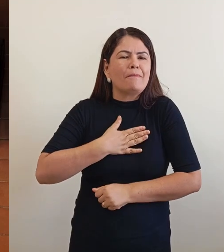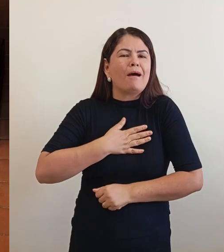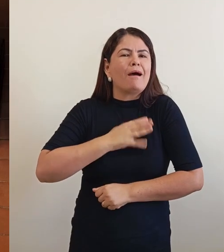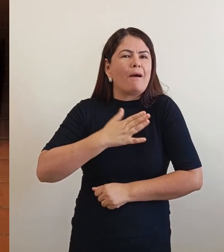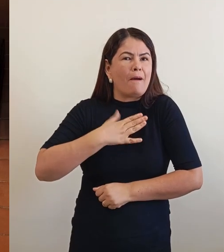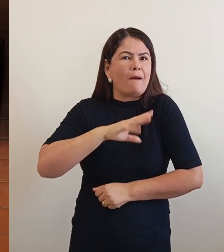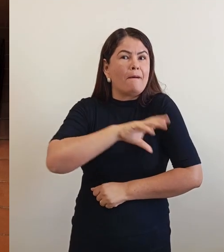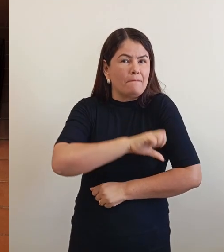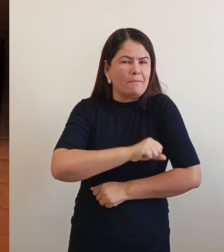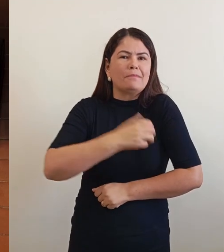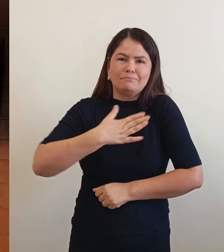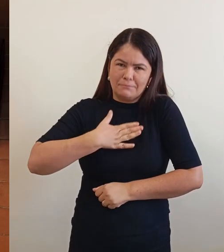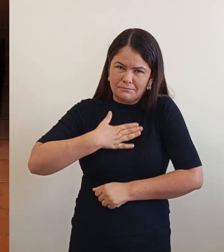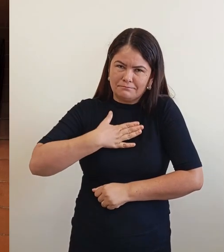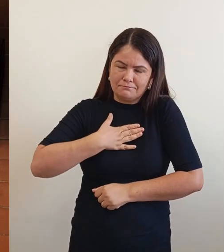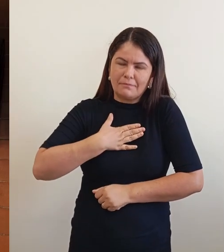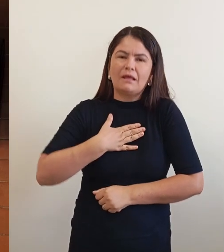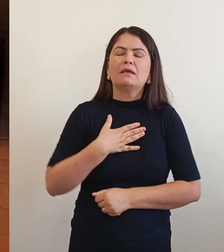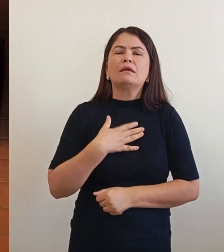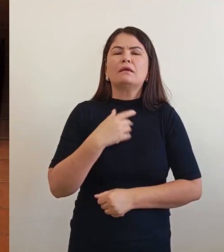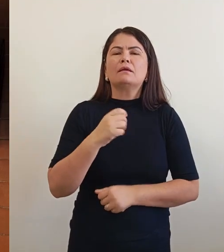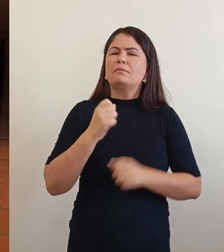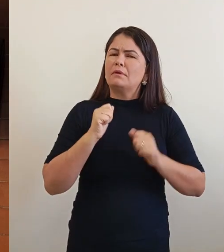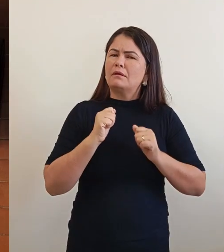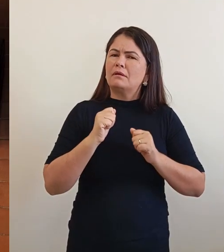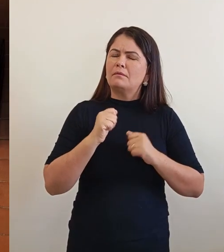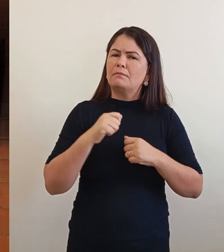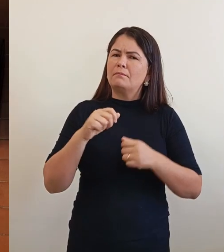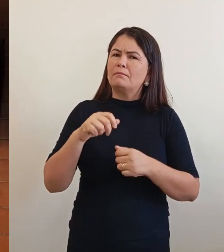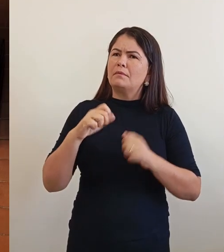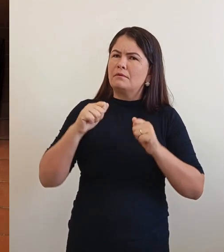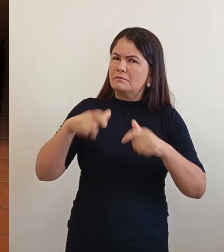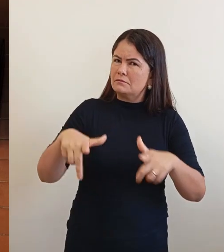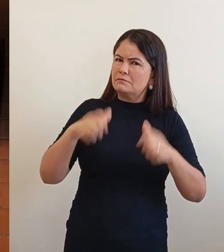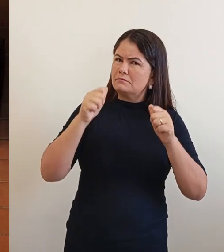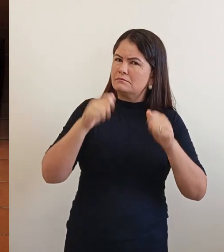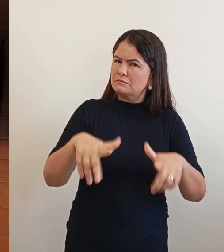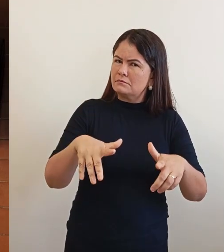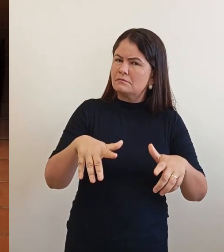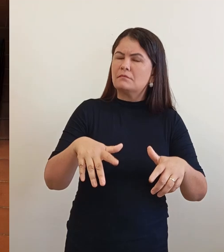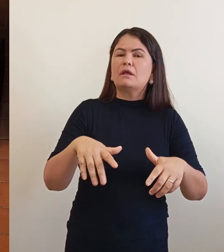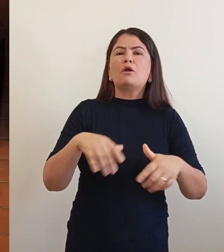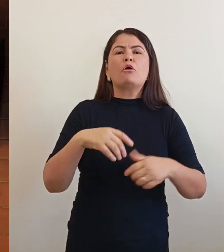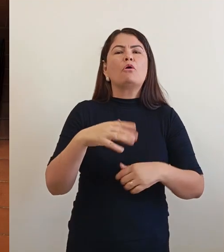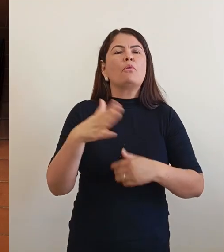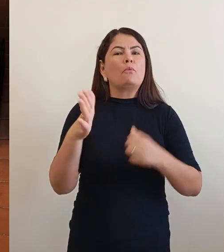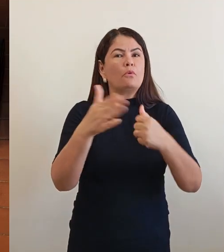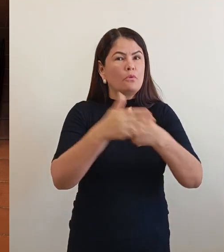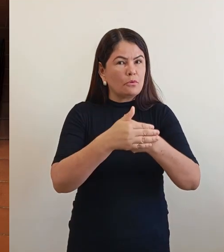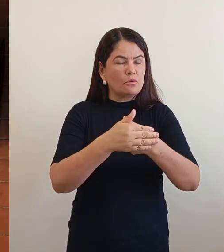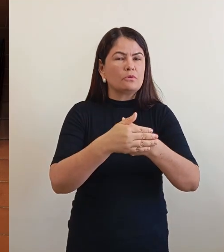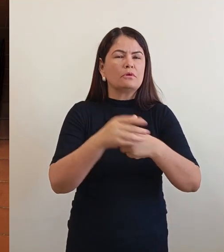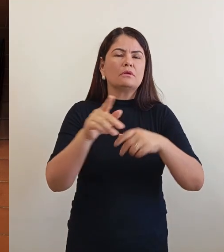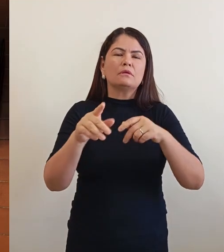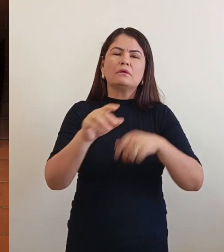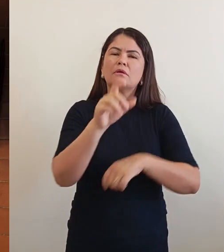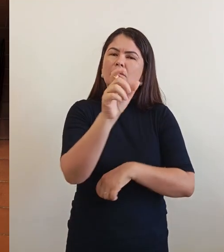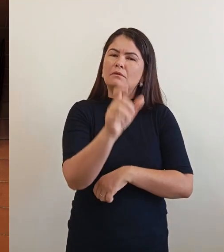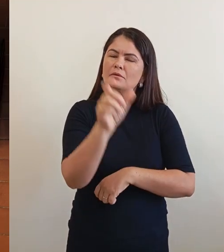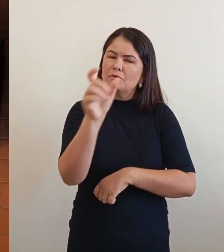pessoas na nossa gestão. Porque nós queremos trazer essa administração nossa